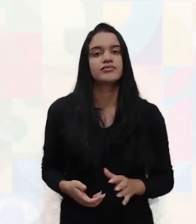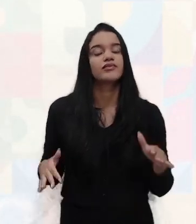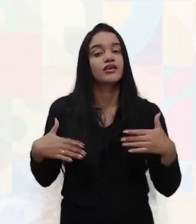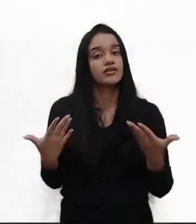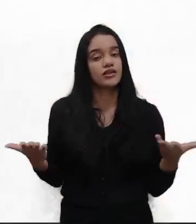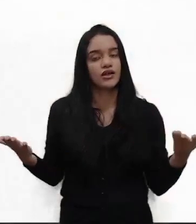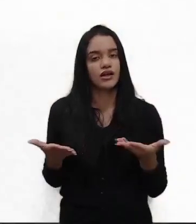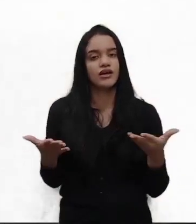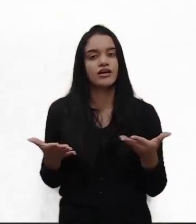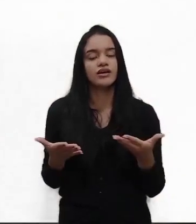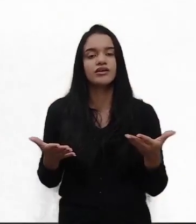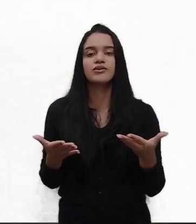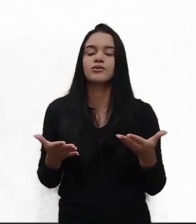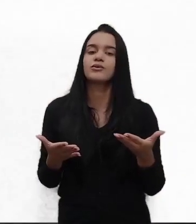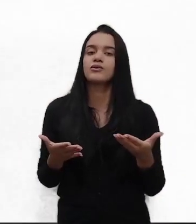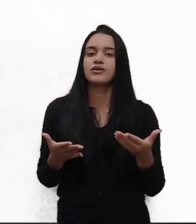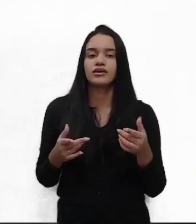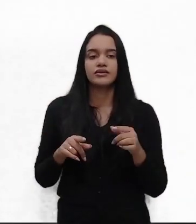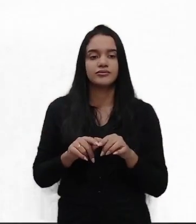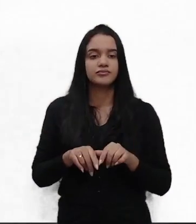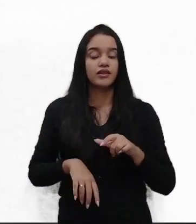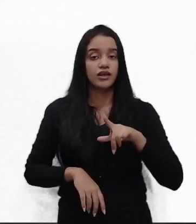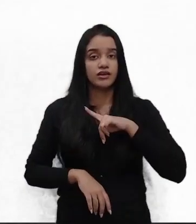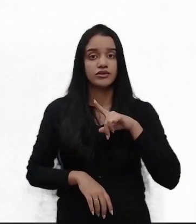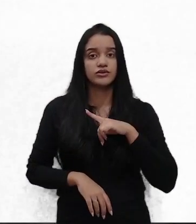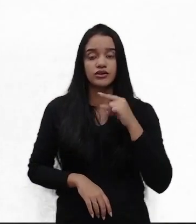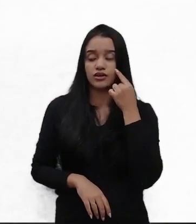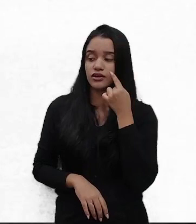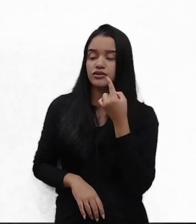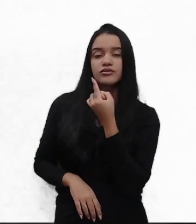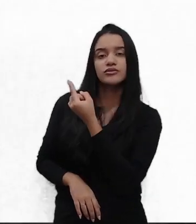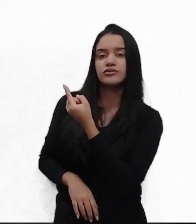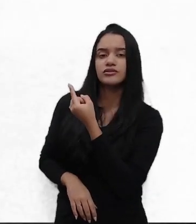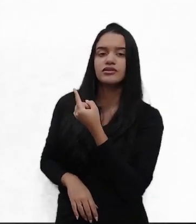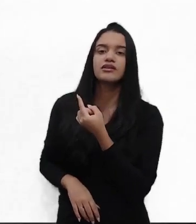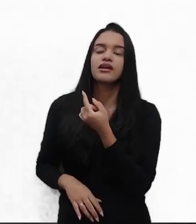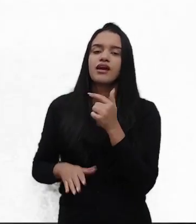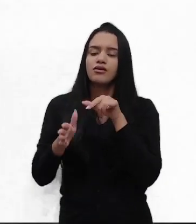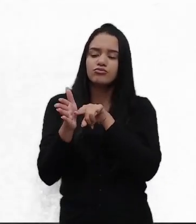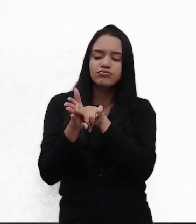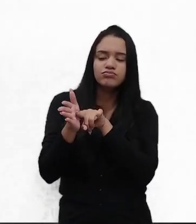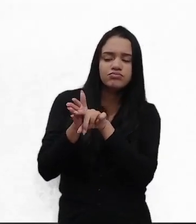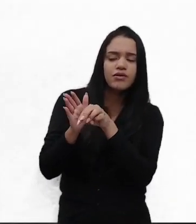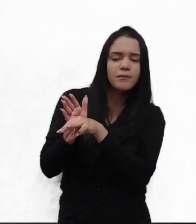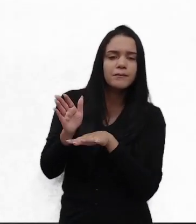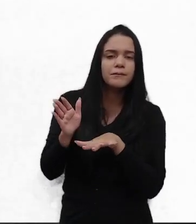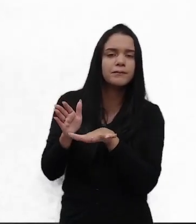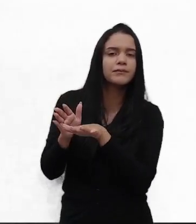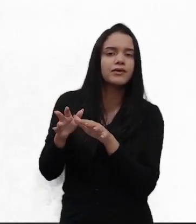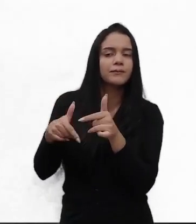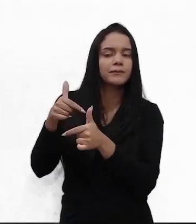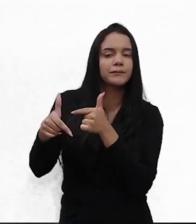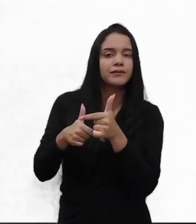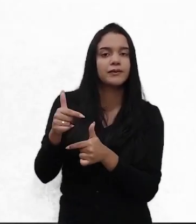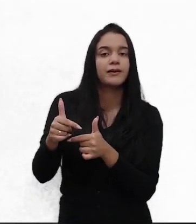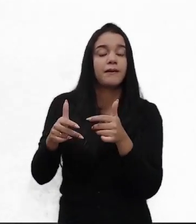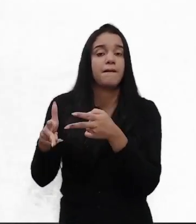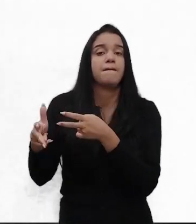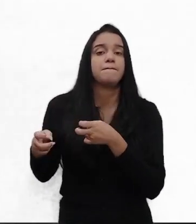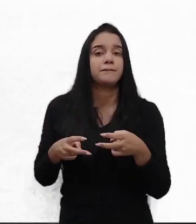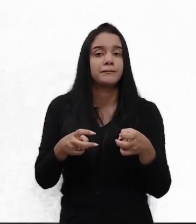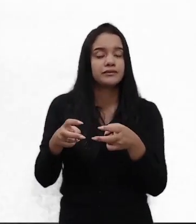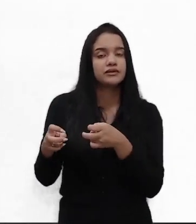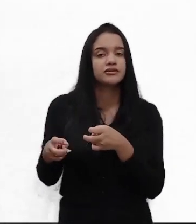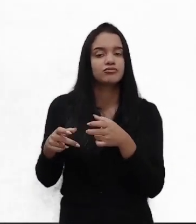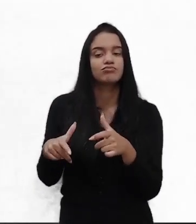para o tamanho do mercado consumidor. Eu tenho que, ao analisar o mercado, identificar em que esfera,